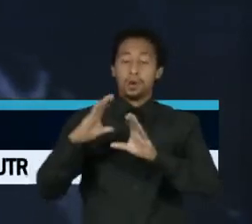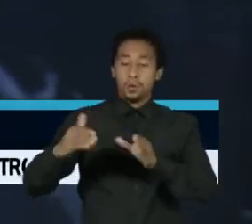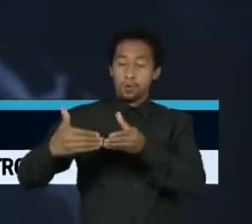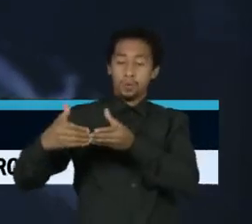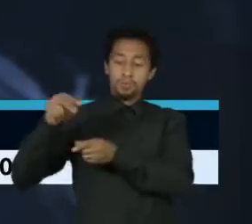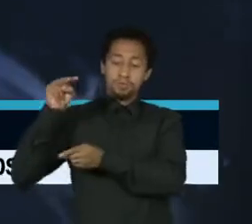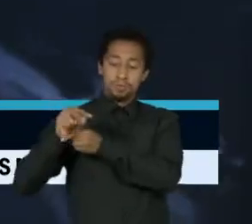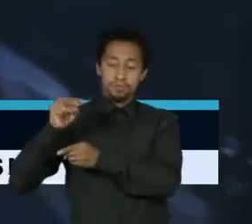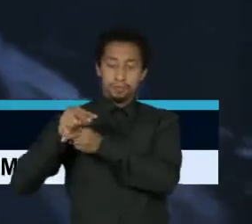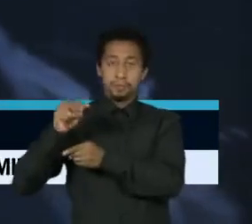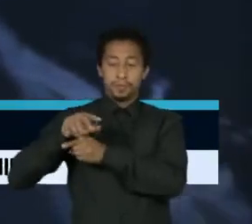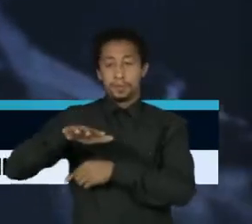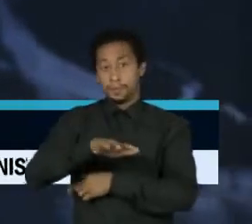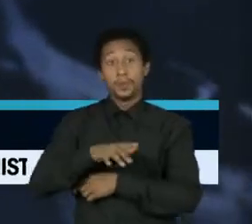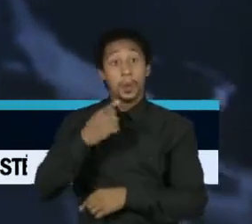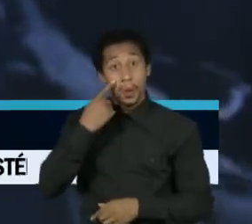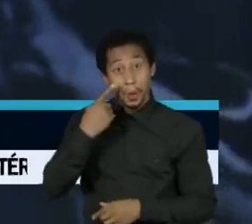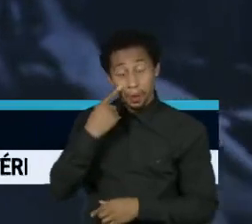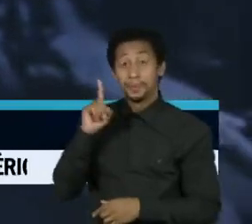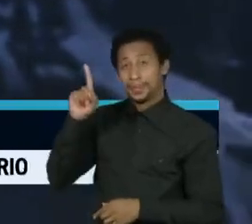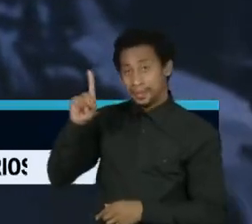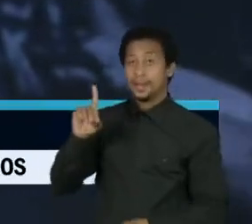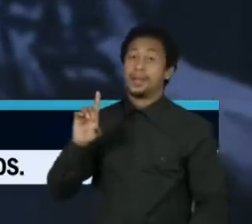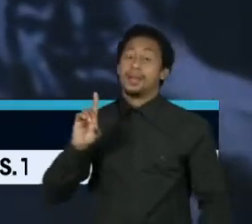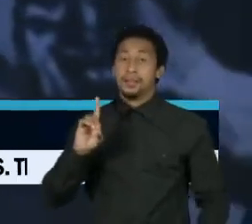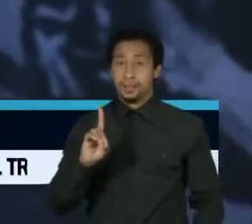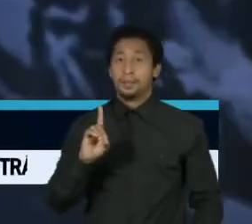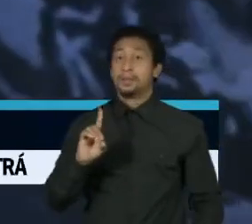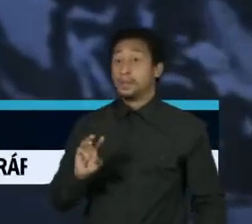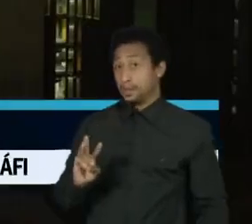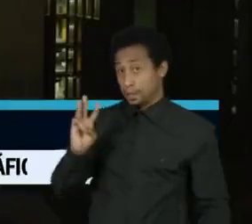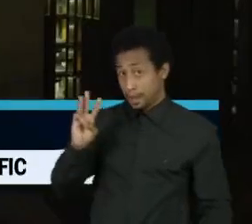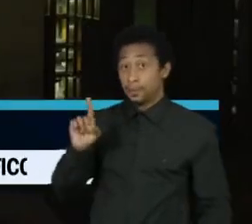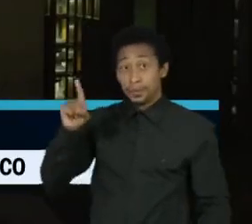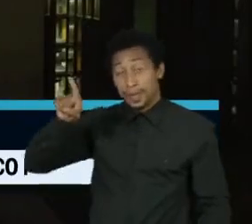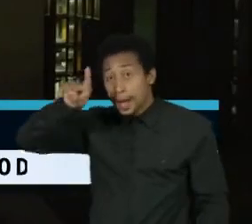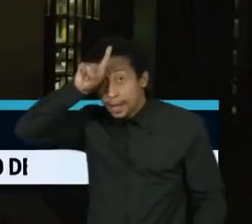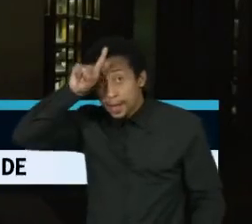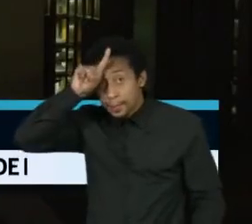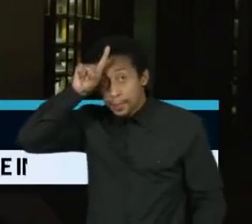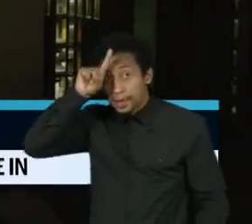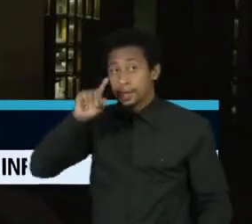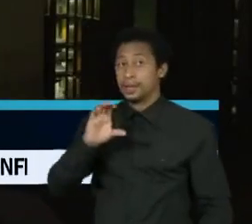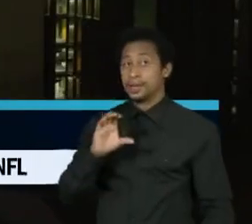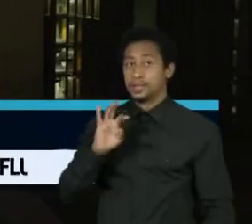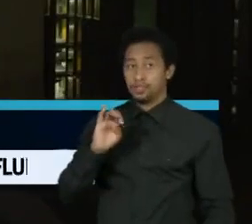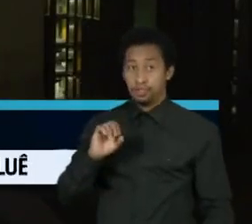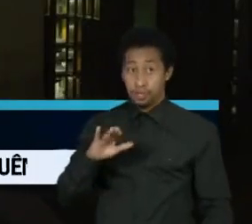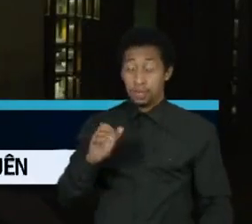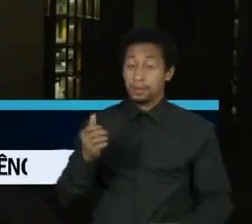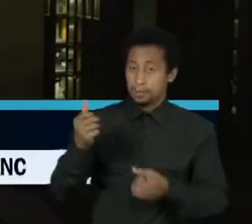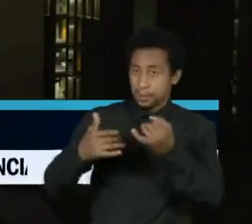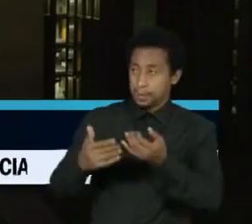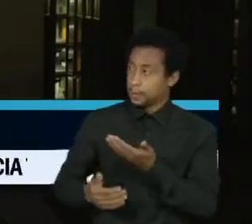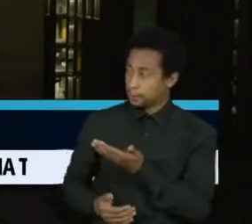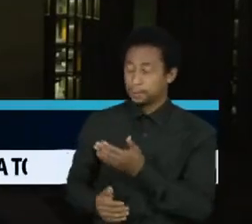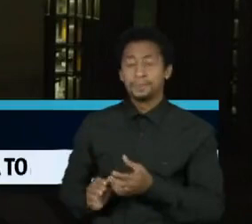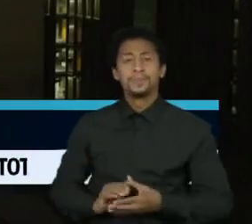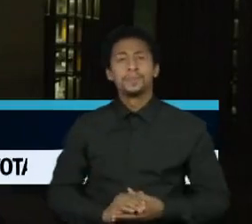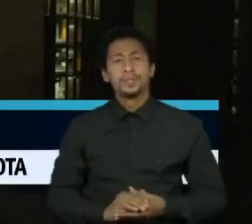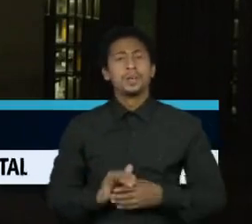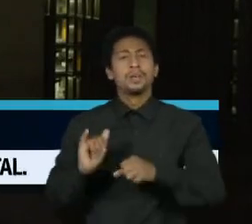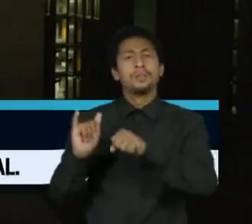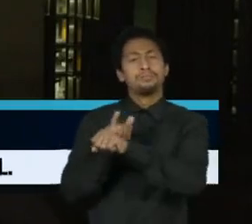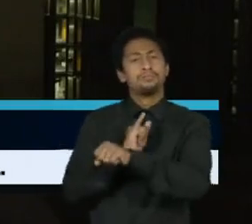reportagem de Cristiane Ramalho, correspondente da Deutsche Welle, nossa parceira na Alemanha. A proposta visa reforçar a autonomia